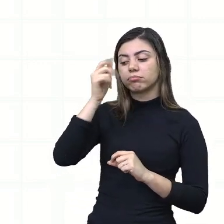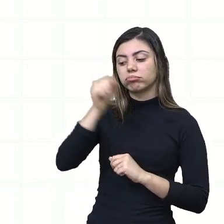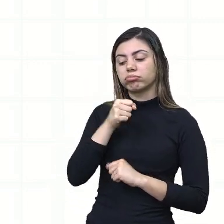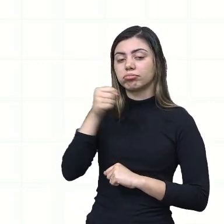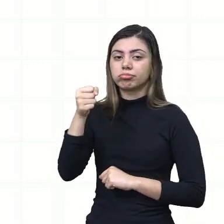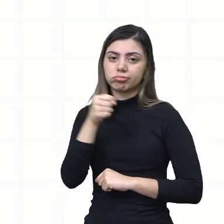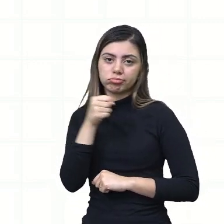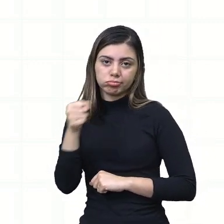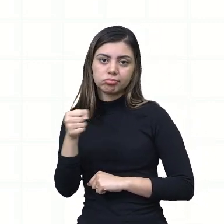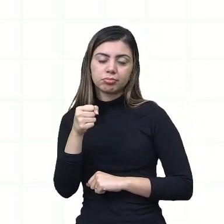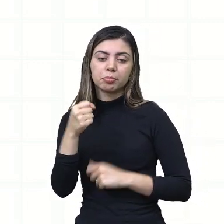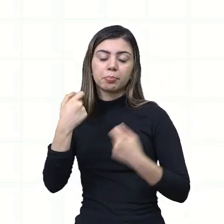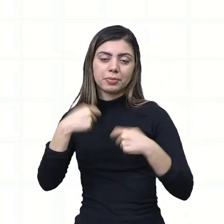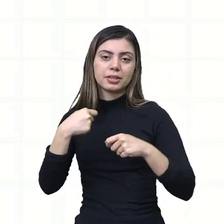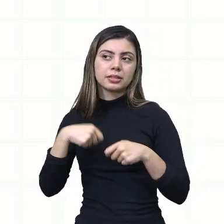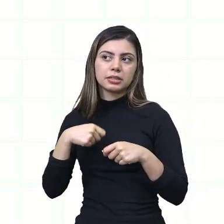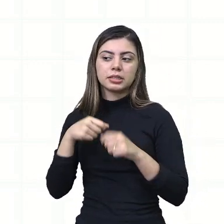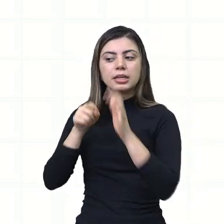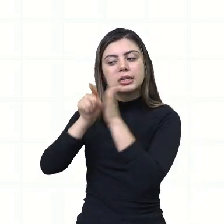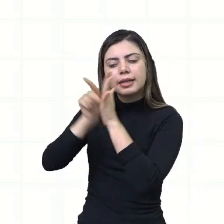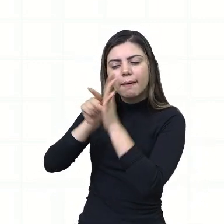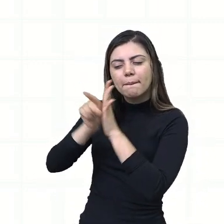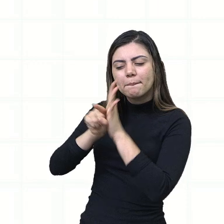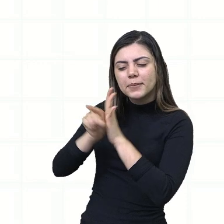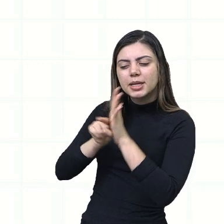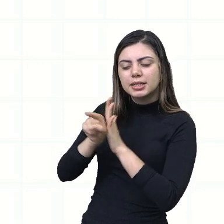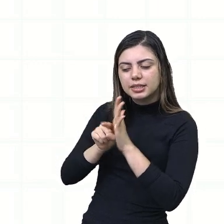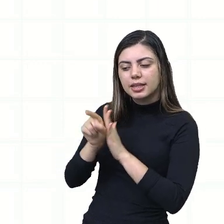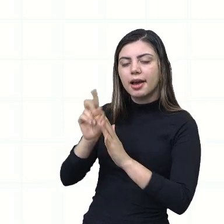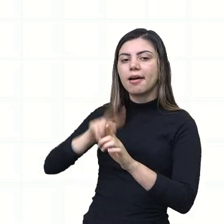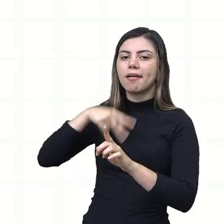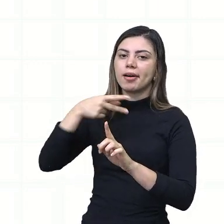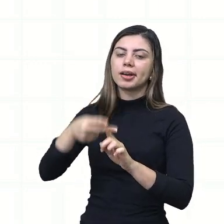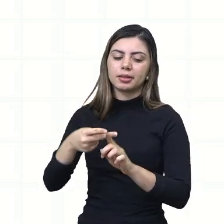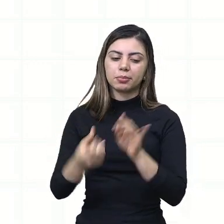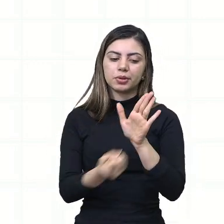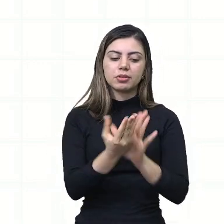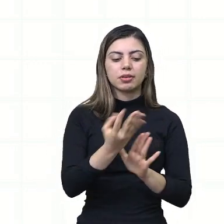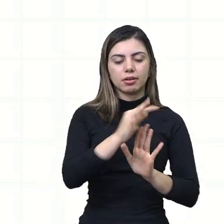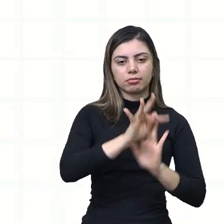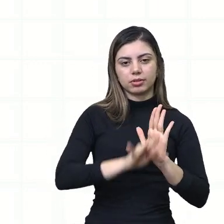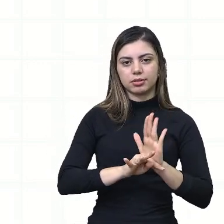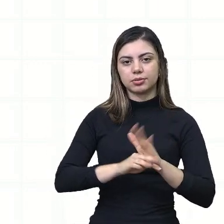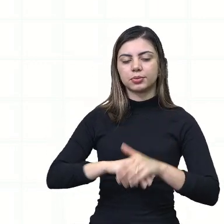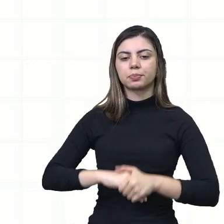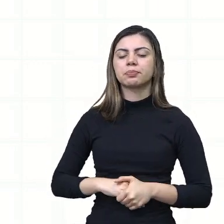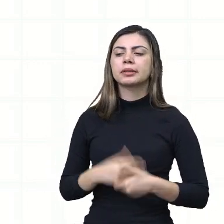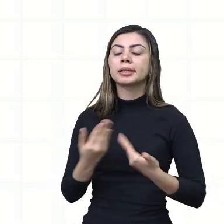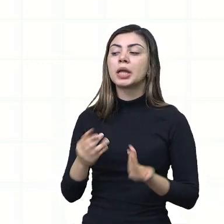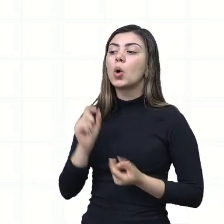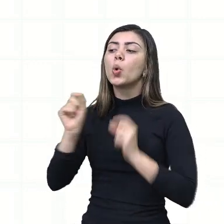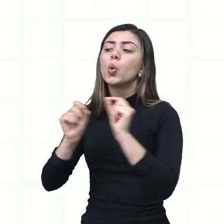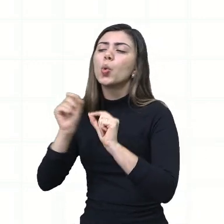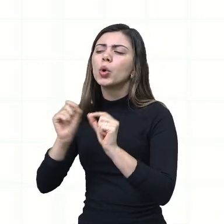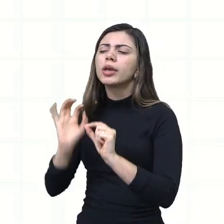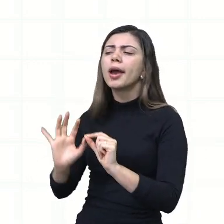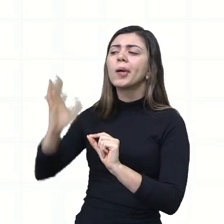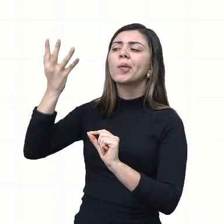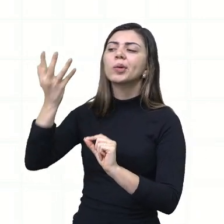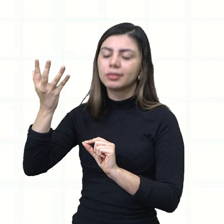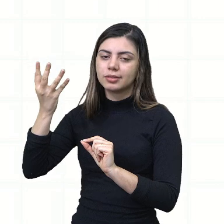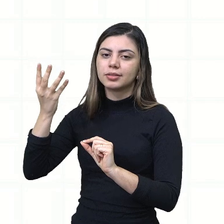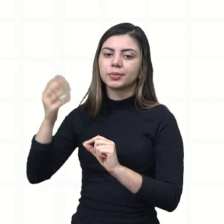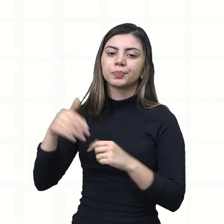Ou o jornalista, ele vai investigando pra depois compor todo o texto. Então, o que é o acontecimento, o evento,